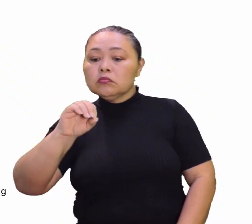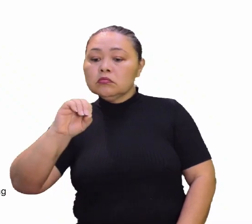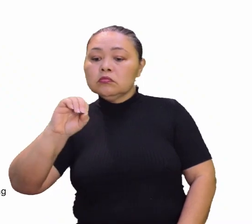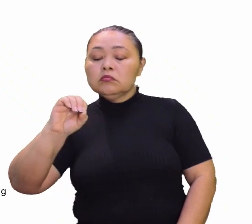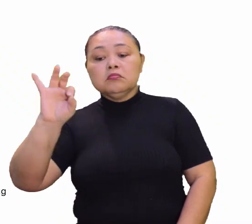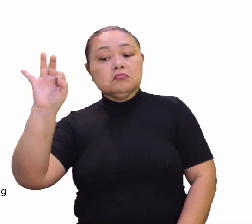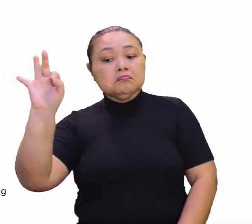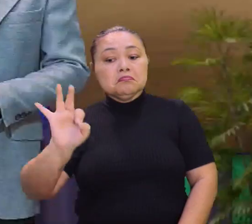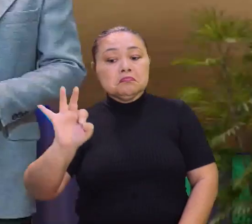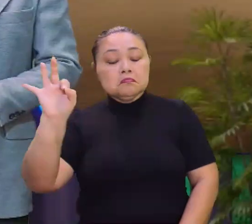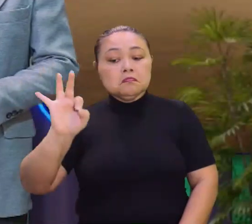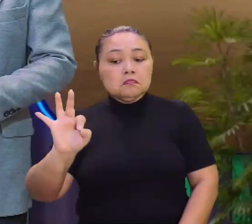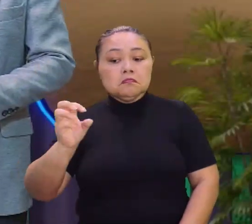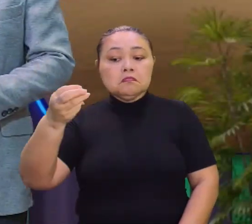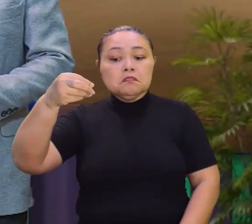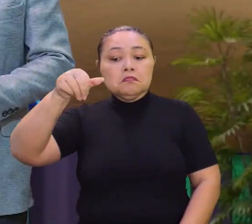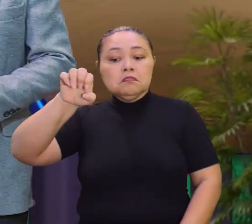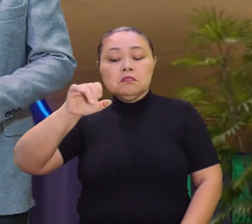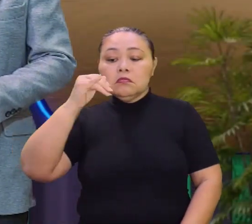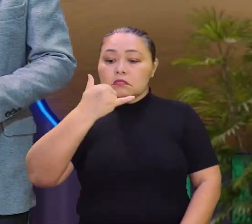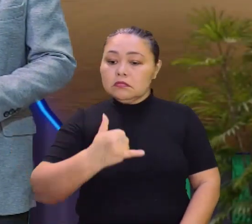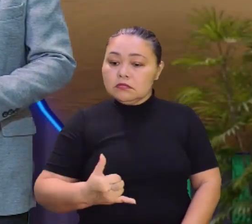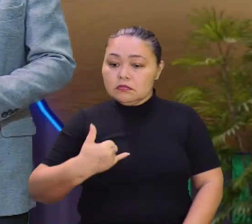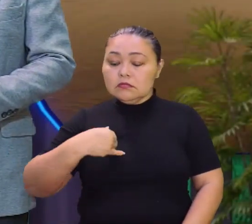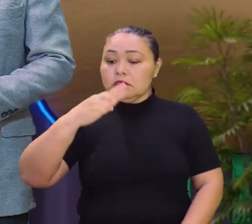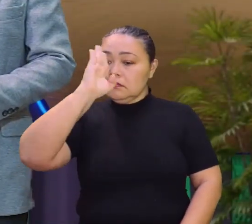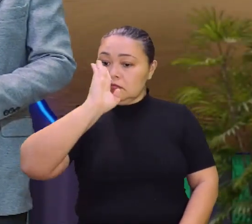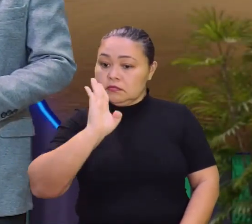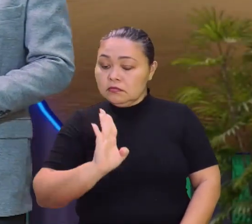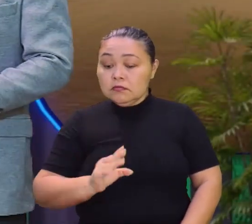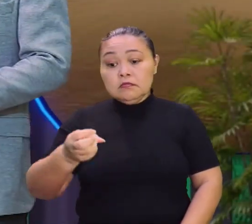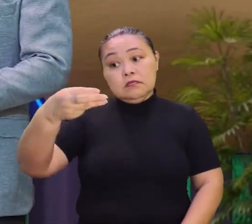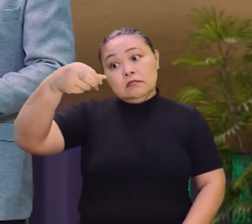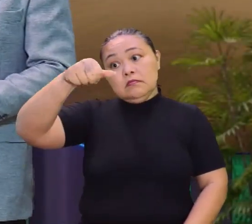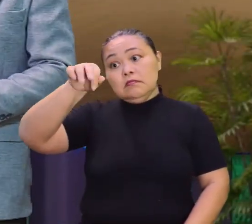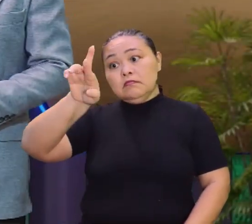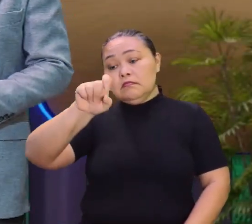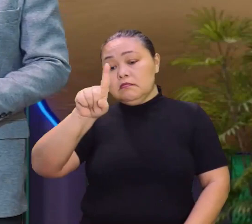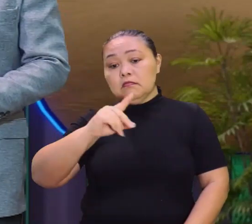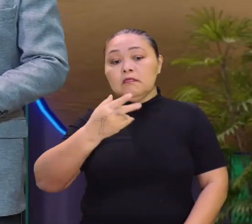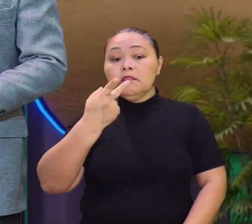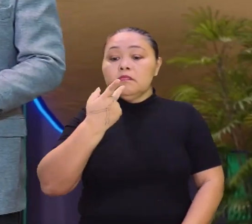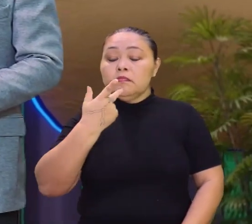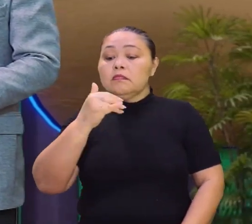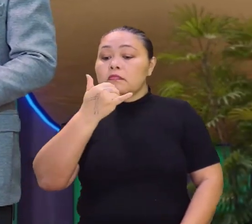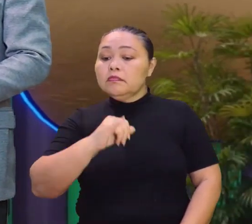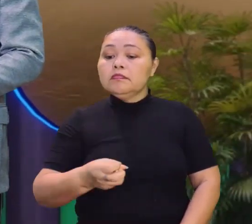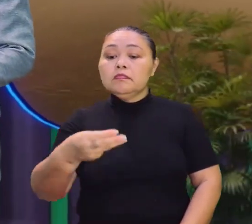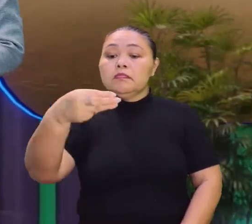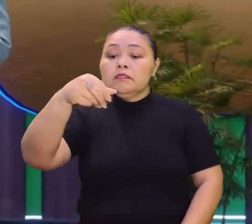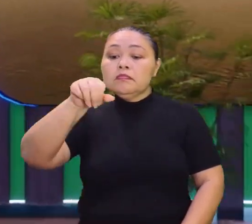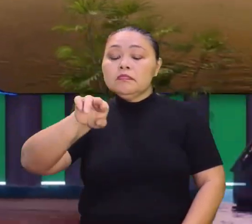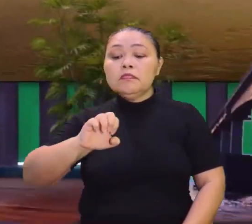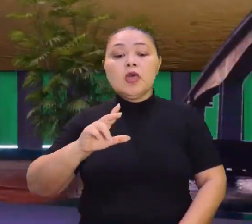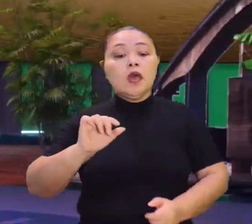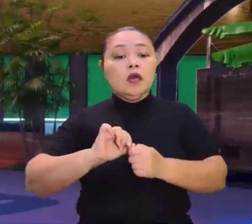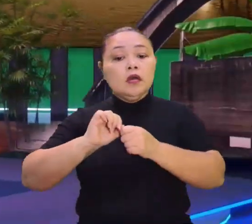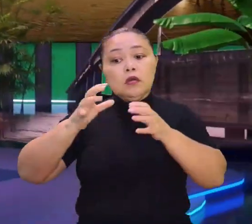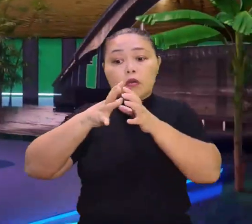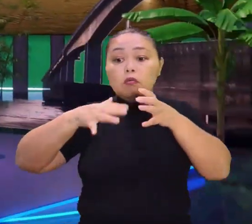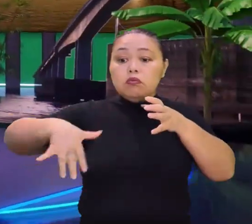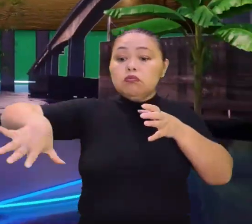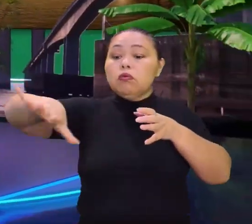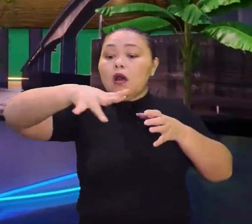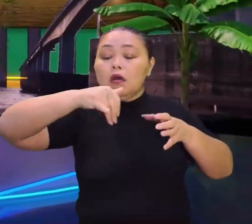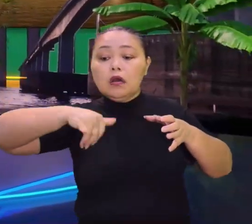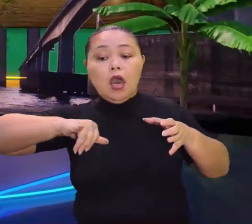% só na matriz elétrica do Brasil. Isso daí é matriz elétrica. Quando a gente fala de matriz energética, que é o pacotão de